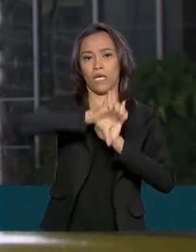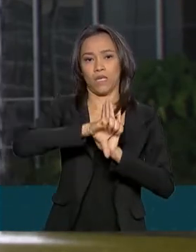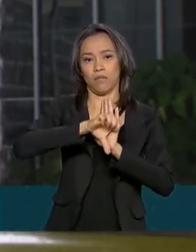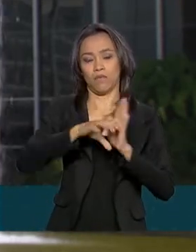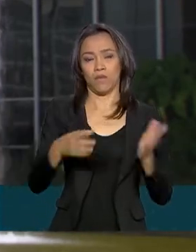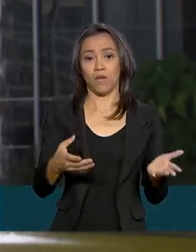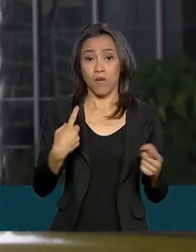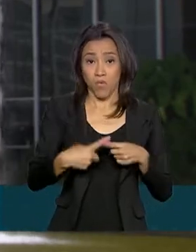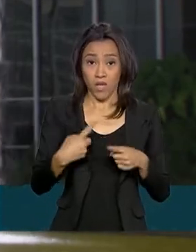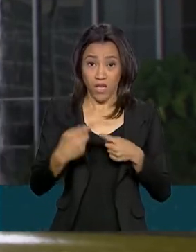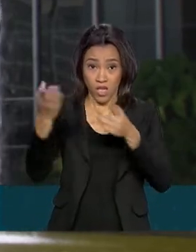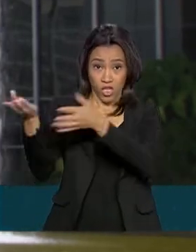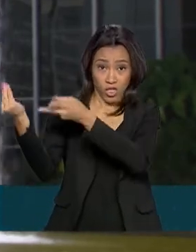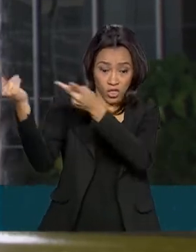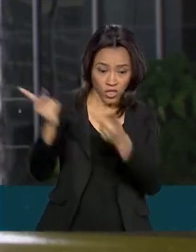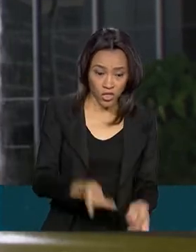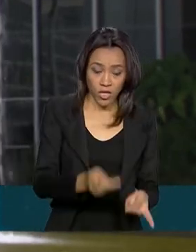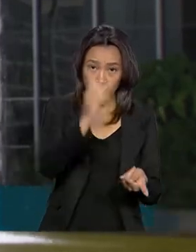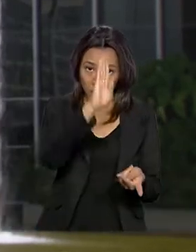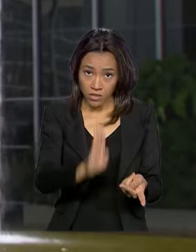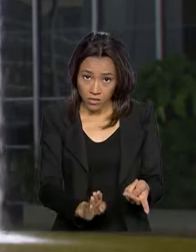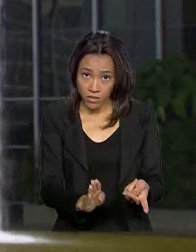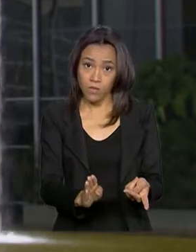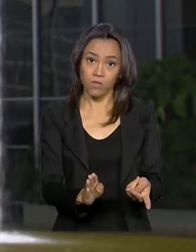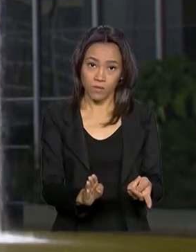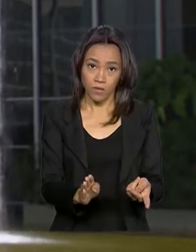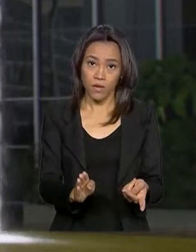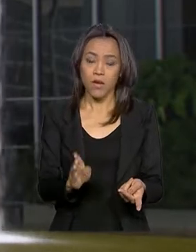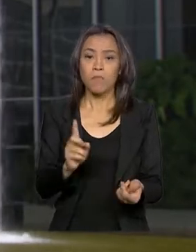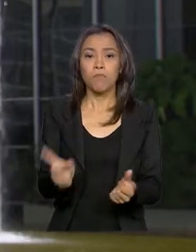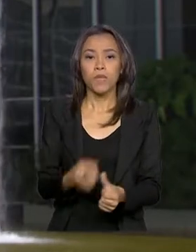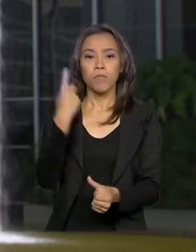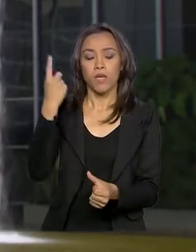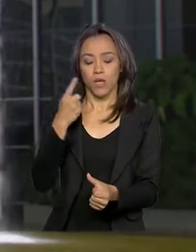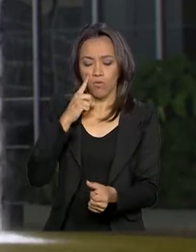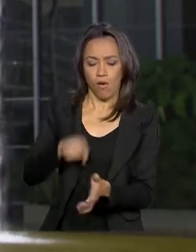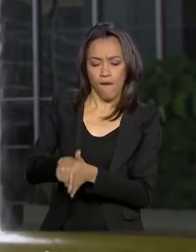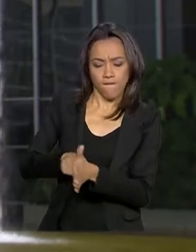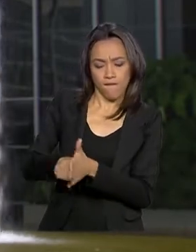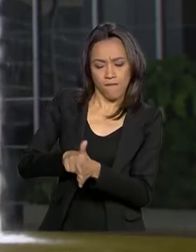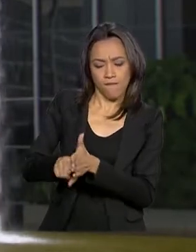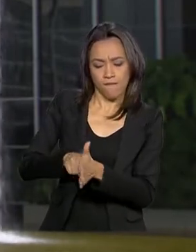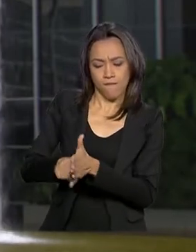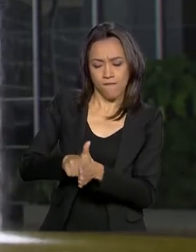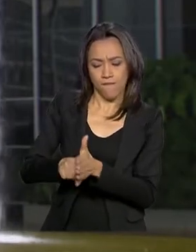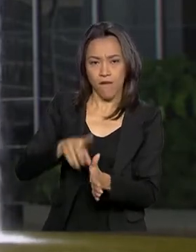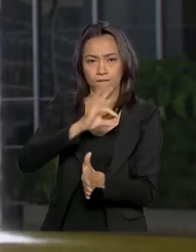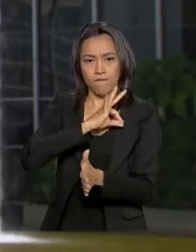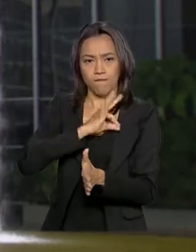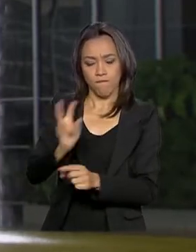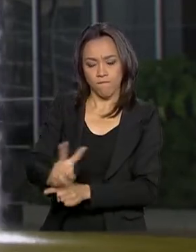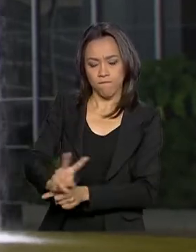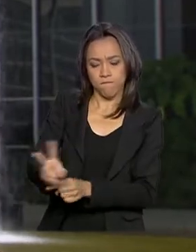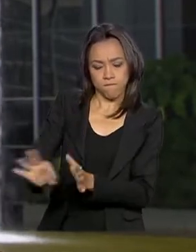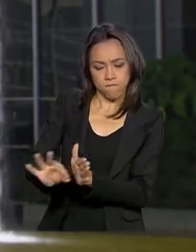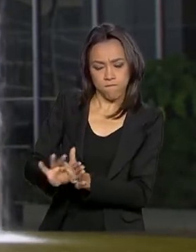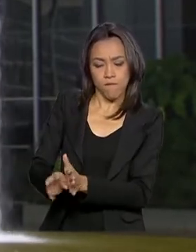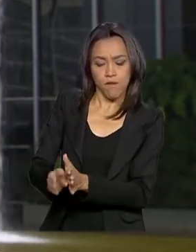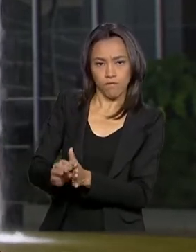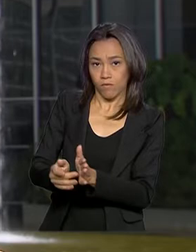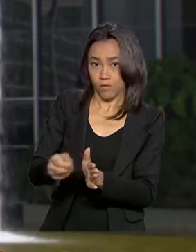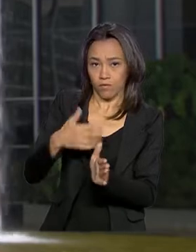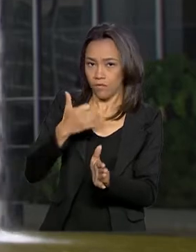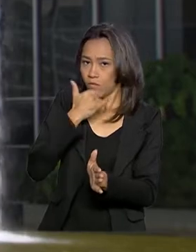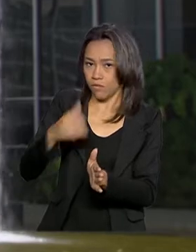Brasil, é preciso passar por fronteiras, é preciso, às vezes, até gerar corrupção.